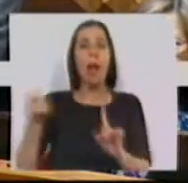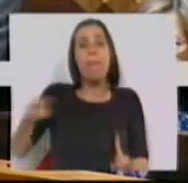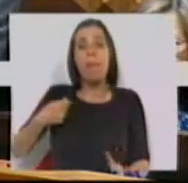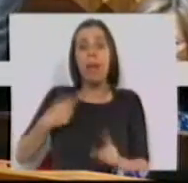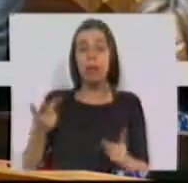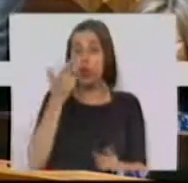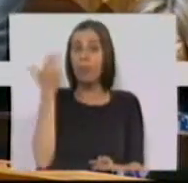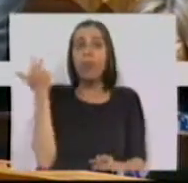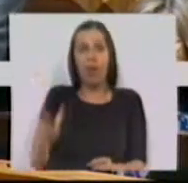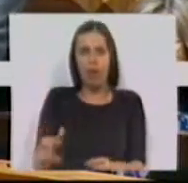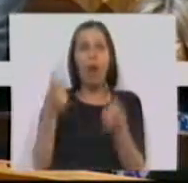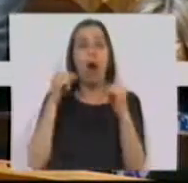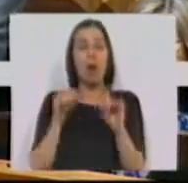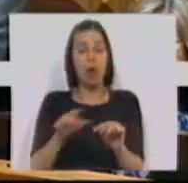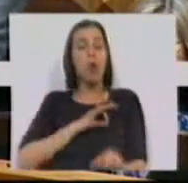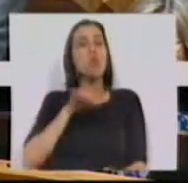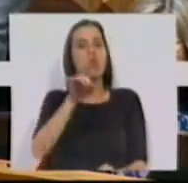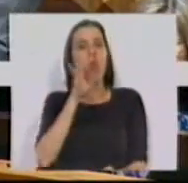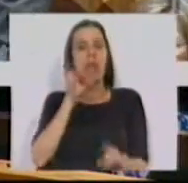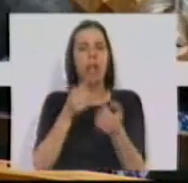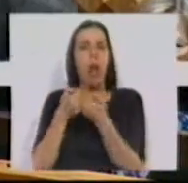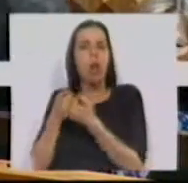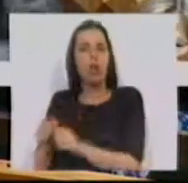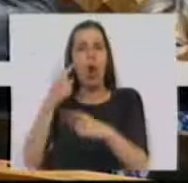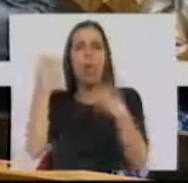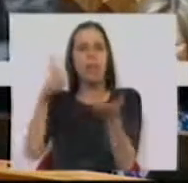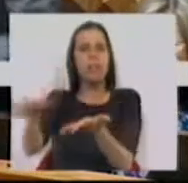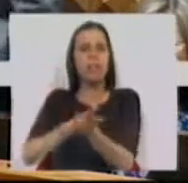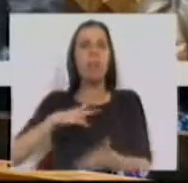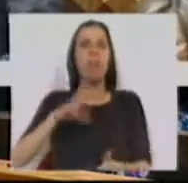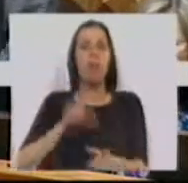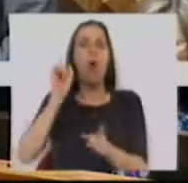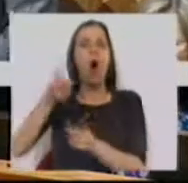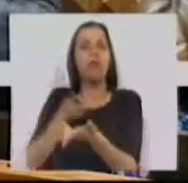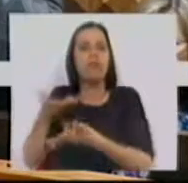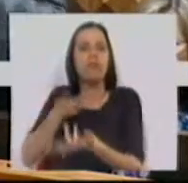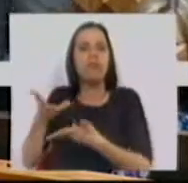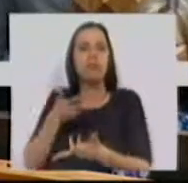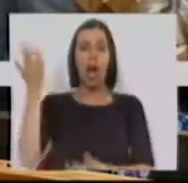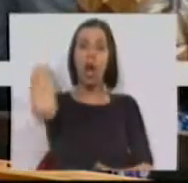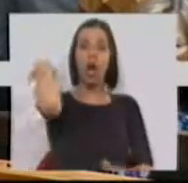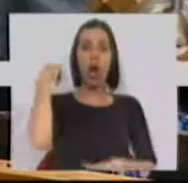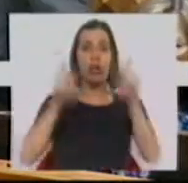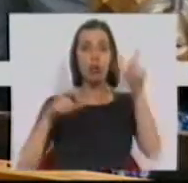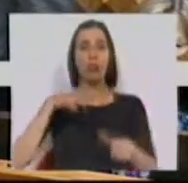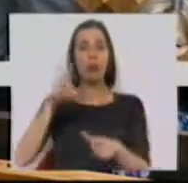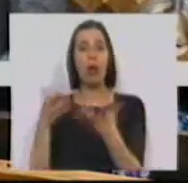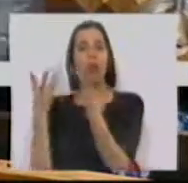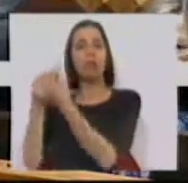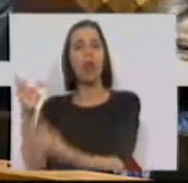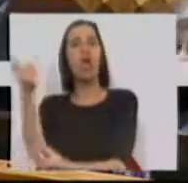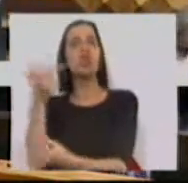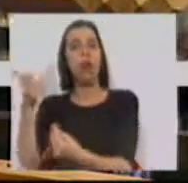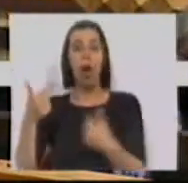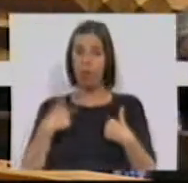pensões de reforma e quando o Sr. tenta esconder dos portugueses aquilo que negocia nas costas dos portugueses com a traica